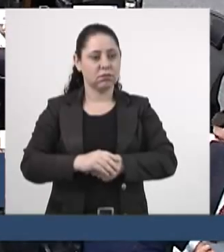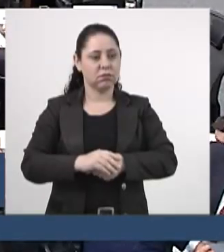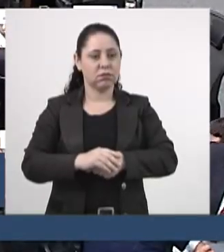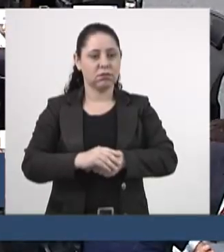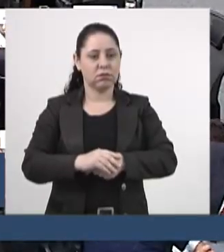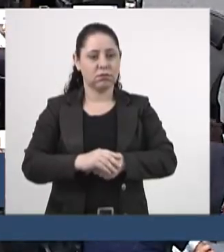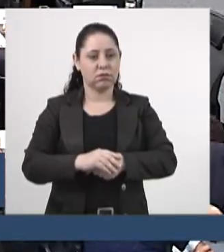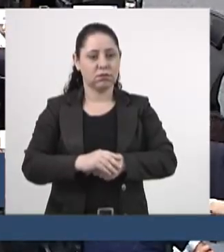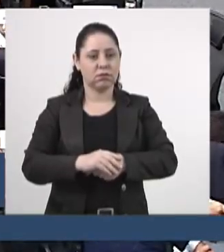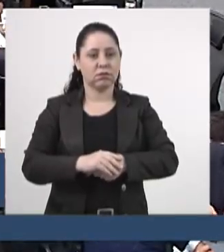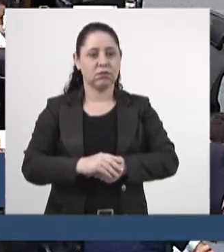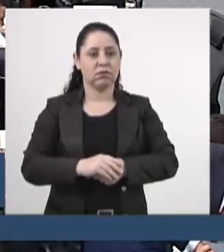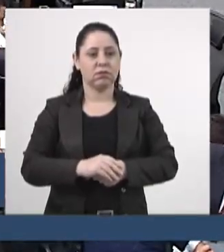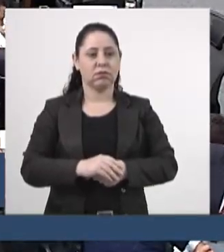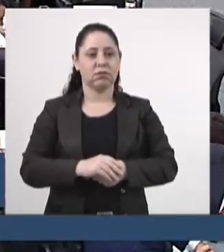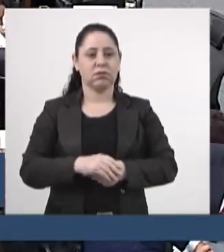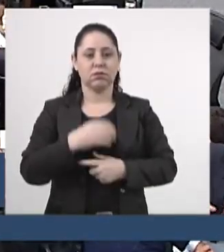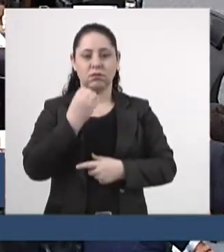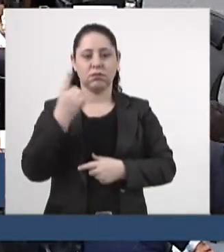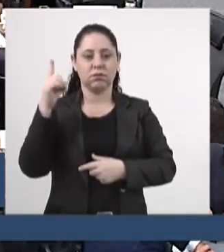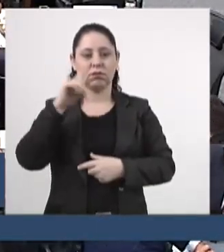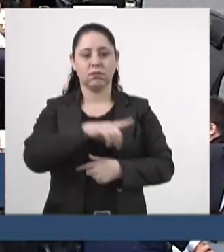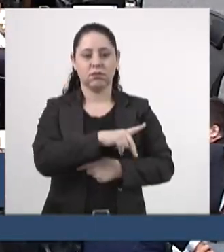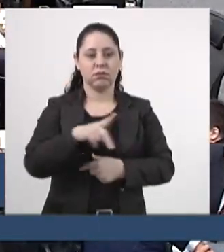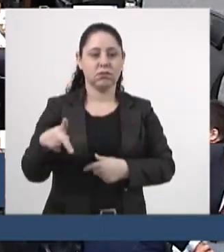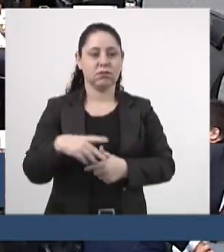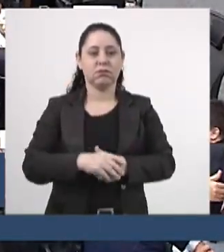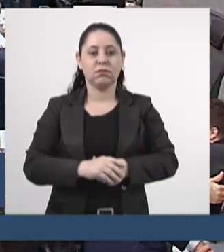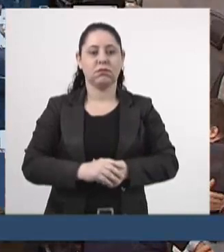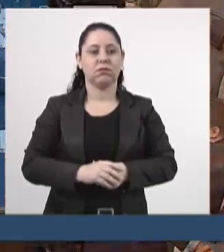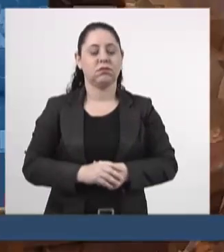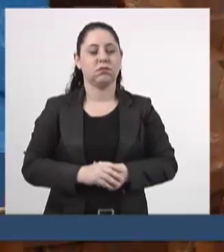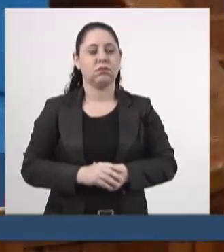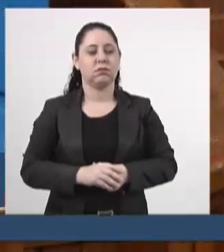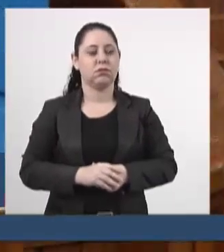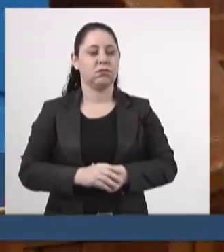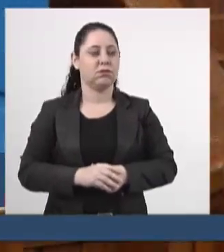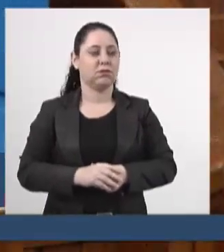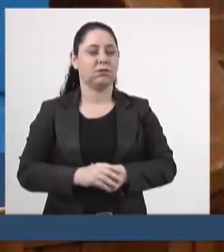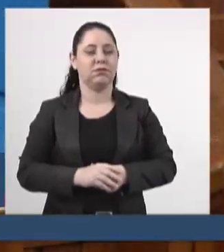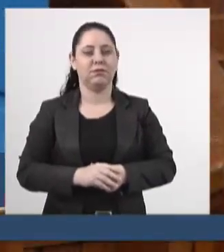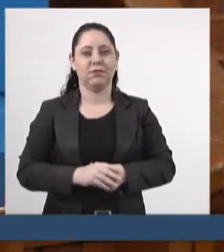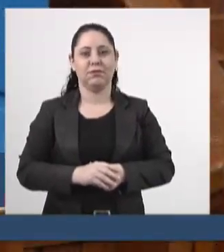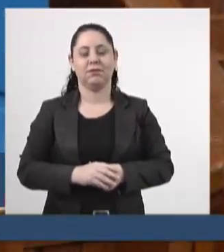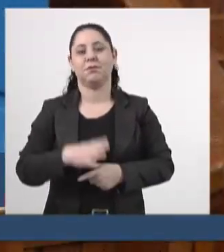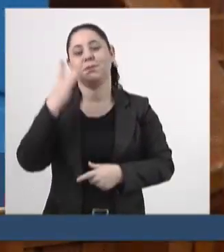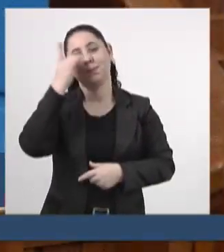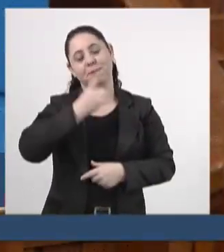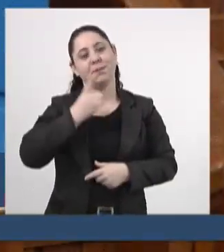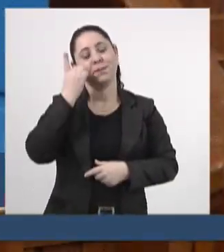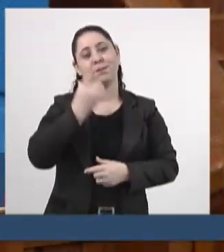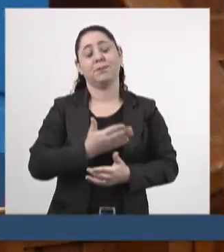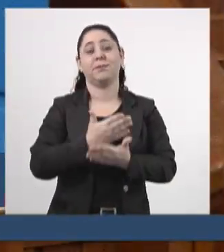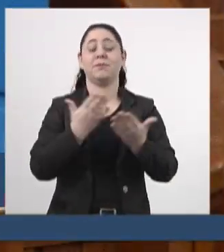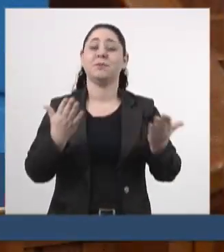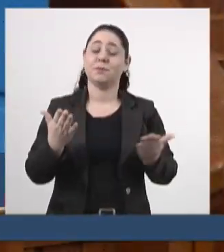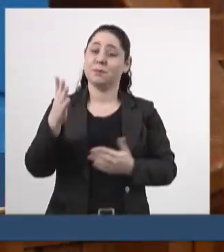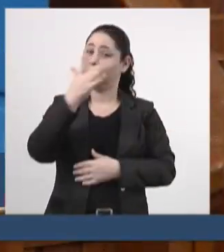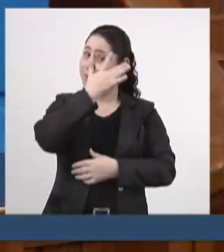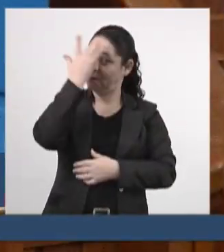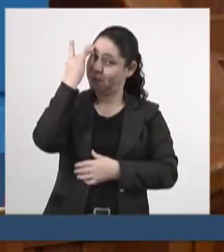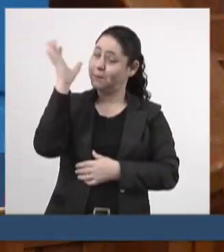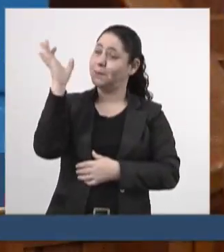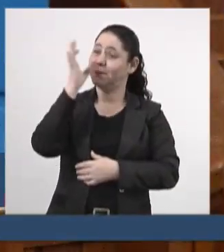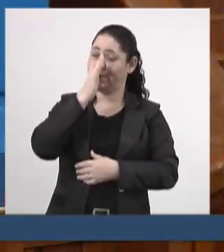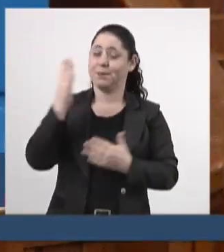Bom, bom dia, senhor presidente, bom dia, nobres colegas deputados, pessoas que prestigiam